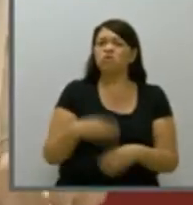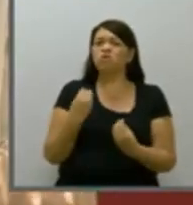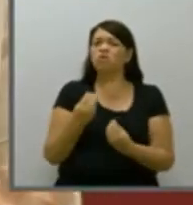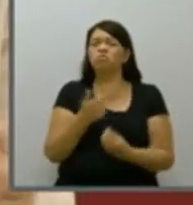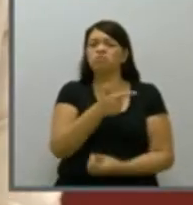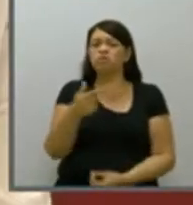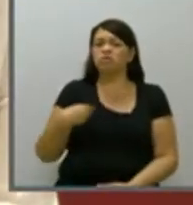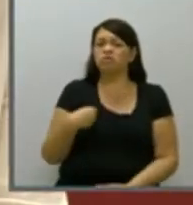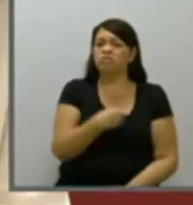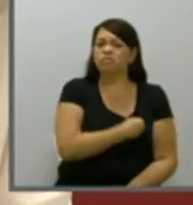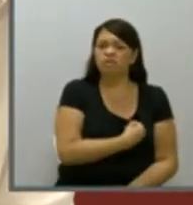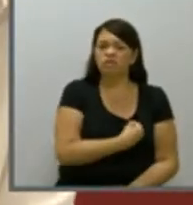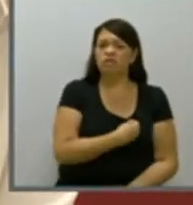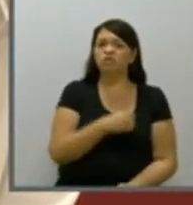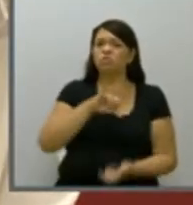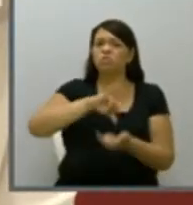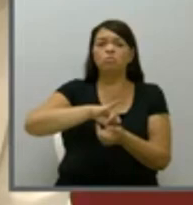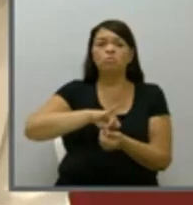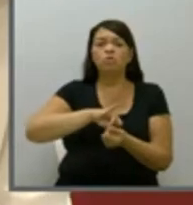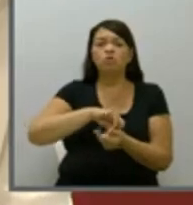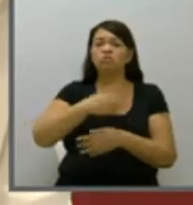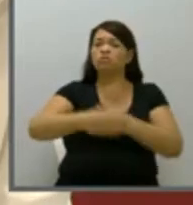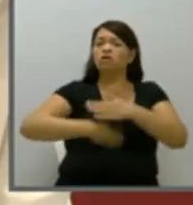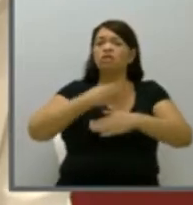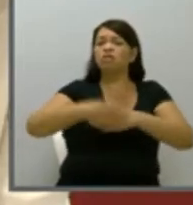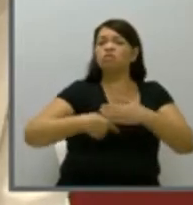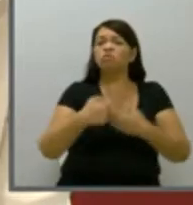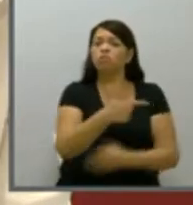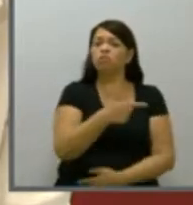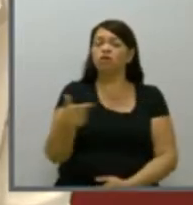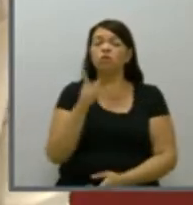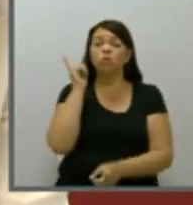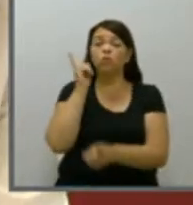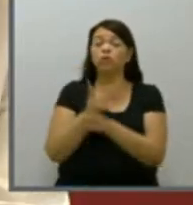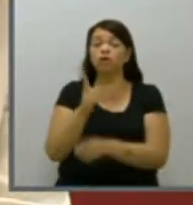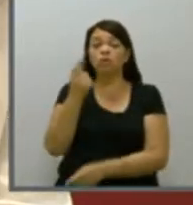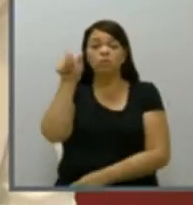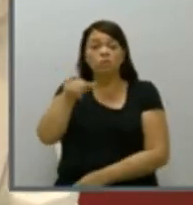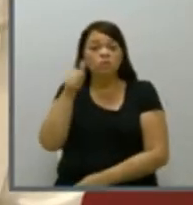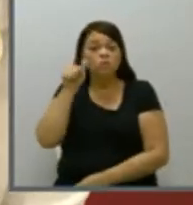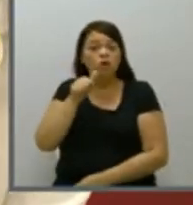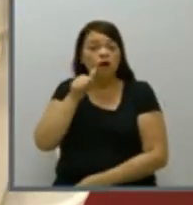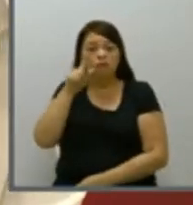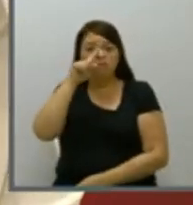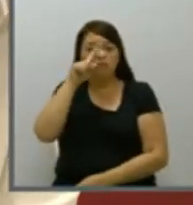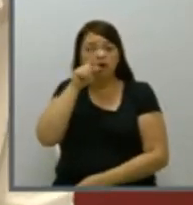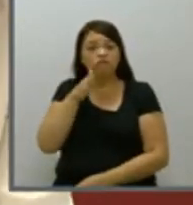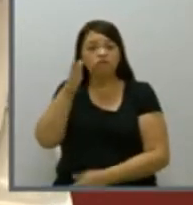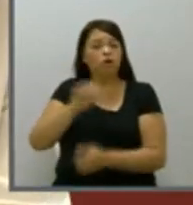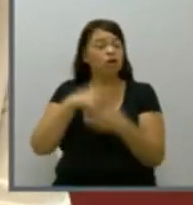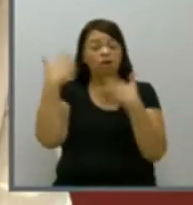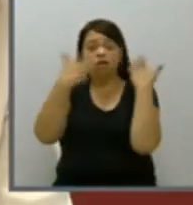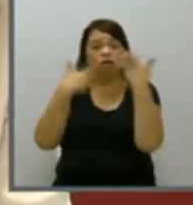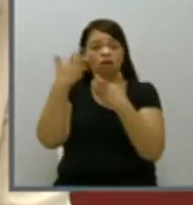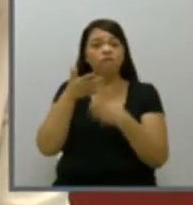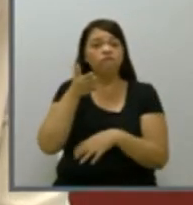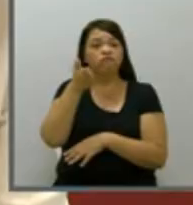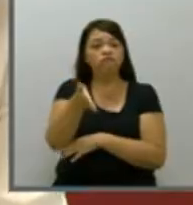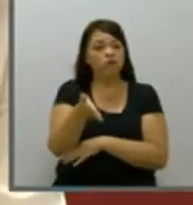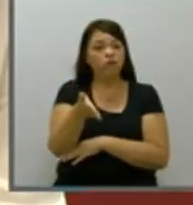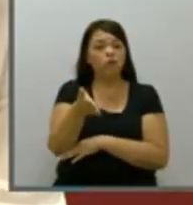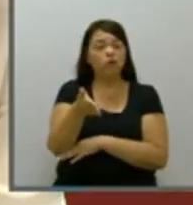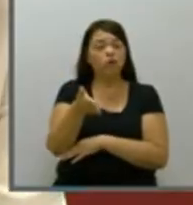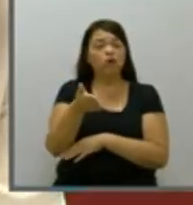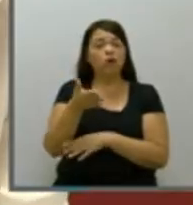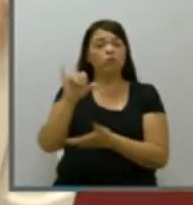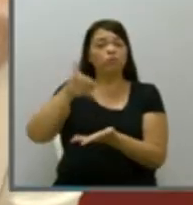que os postos, enfim, não têm atadura? Encontrei essa semana uma mãe desesperada desesperada, que foi até o posto de saúde e não tinha atadura